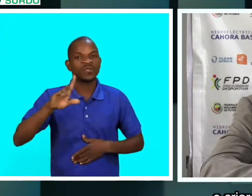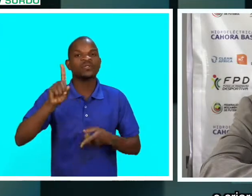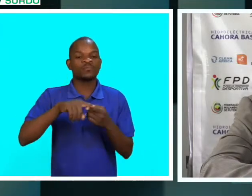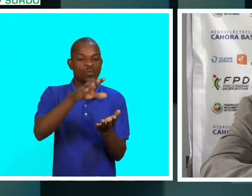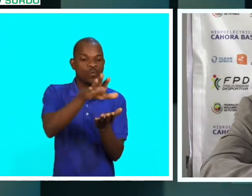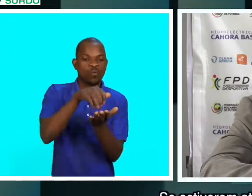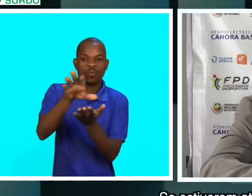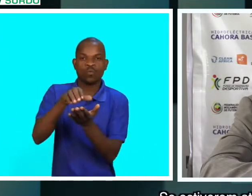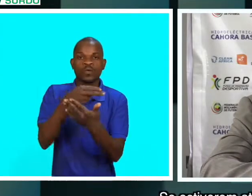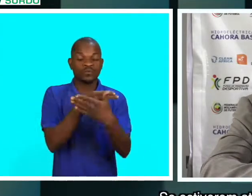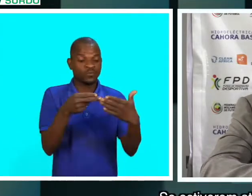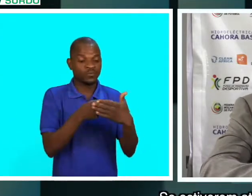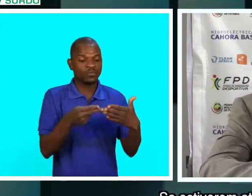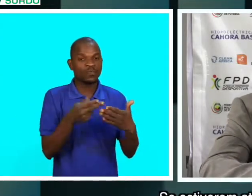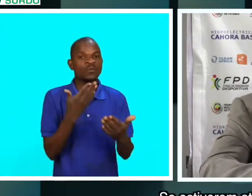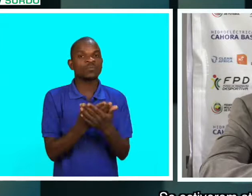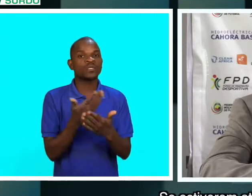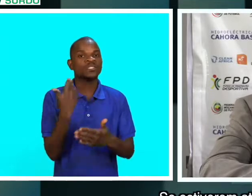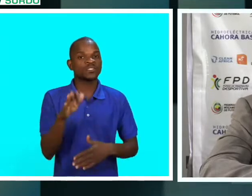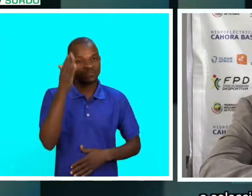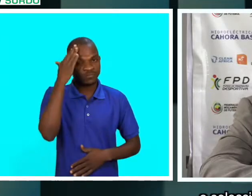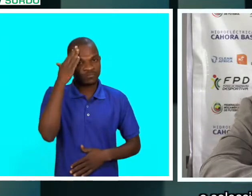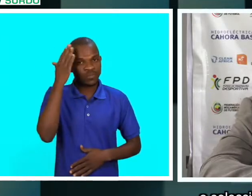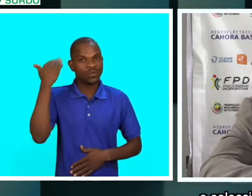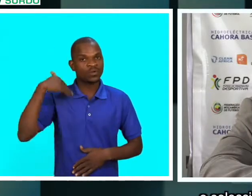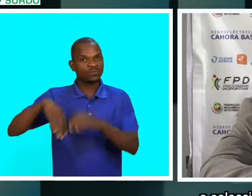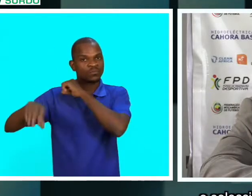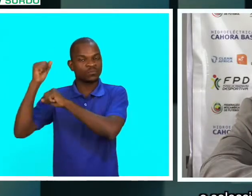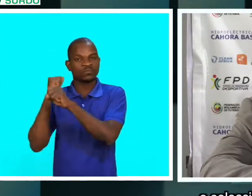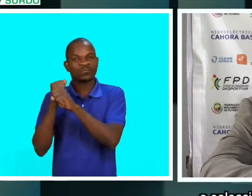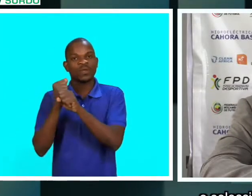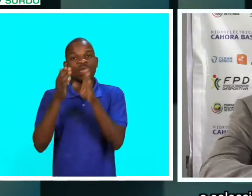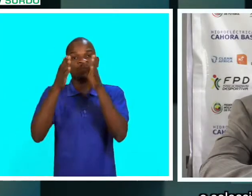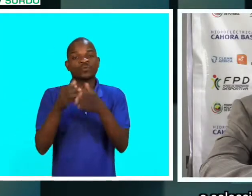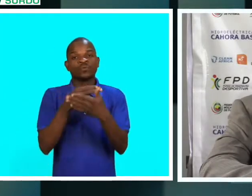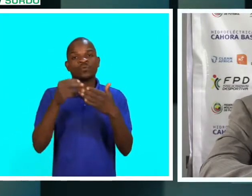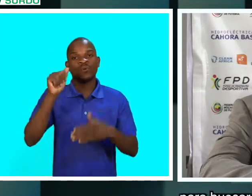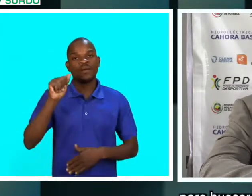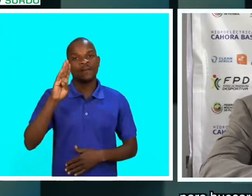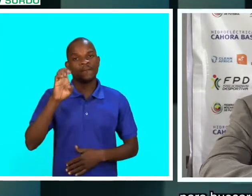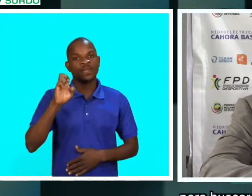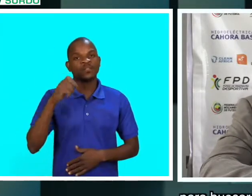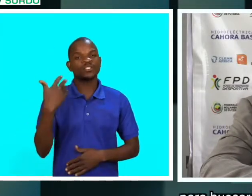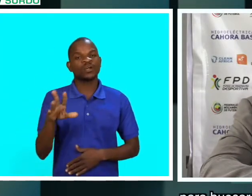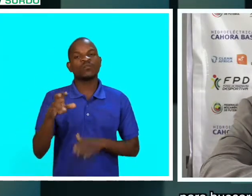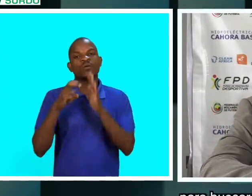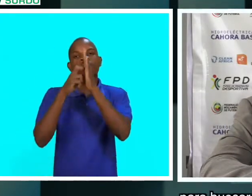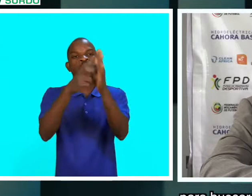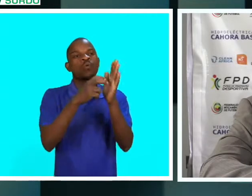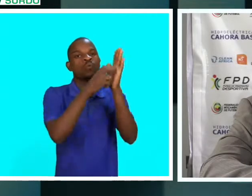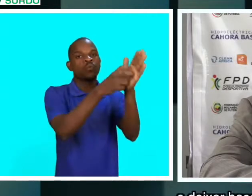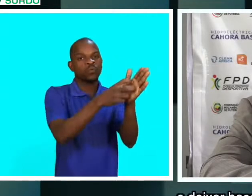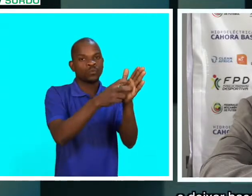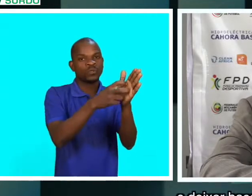dados, se estiverem atentos, onde vêm os primeiros dois anos, o selecionador viajou de leite a leite ao país todo, para ir buscar jogadores,